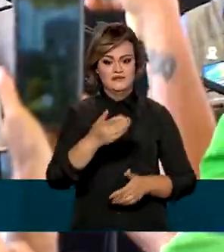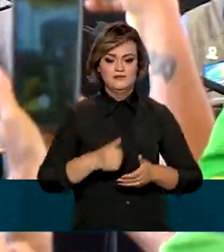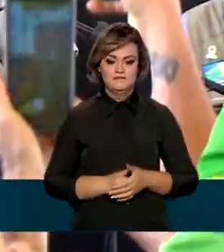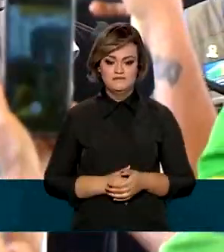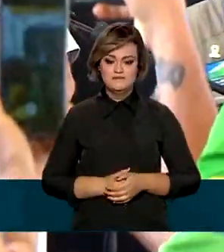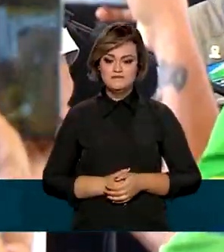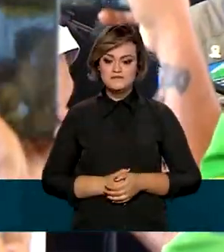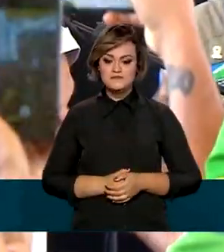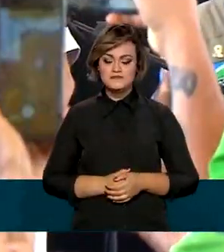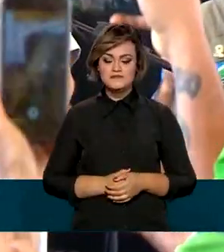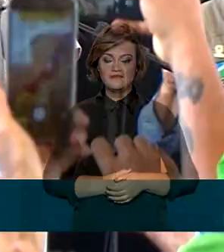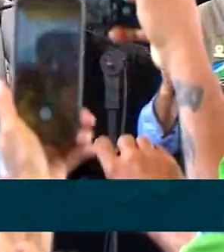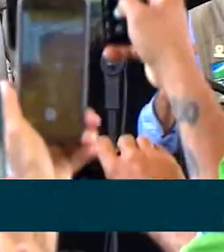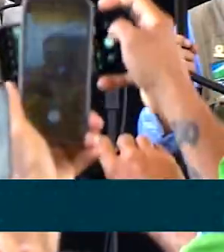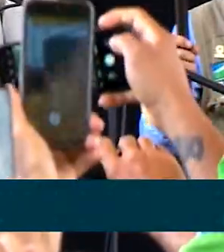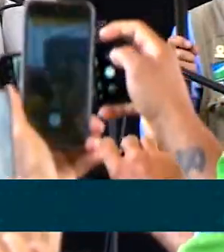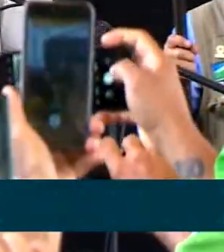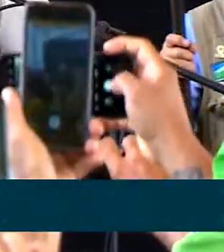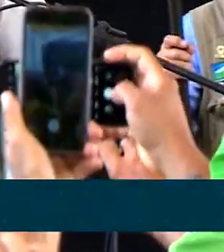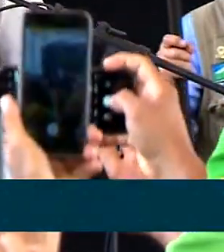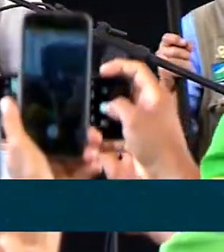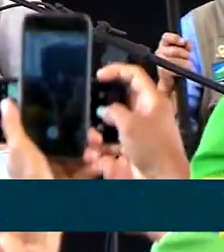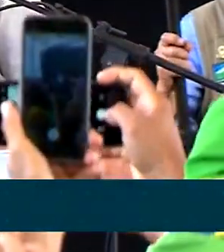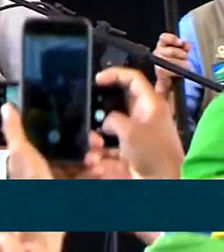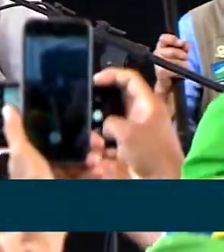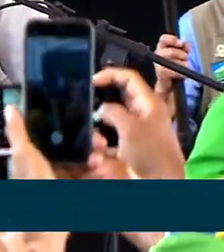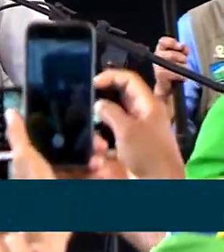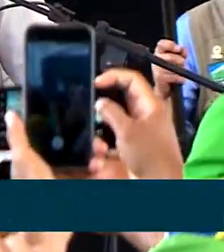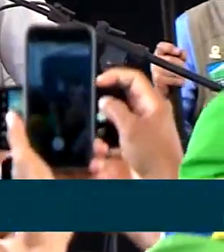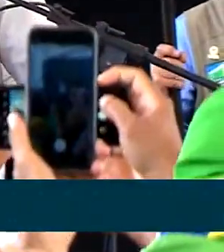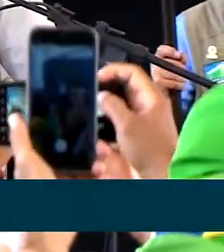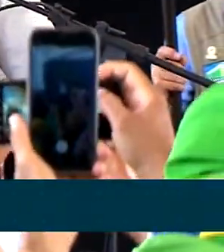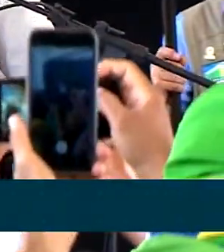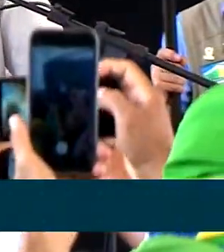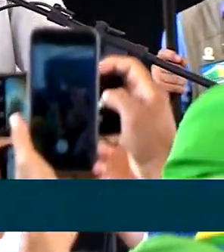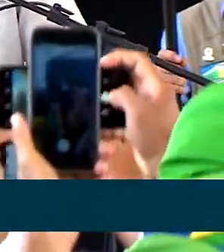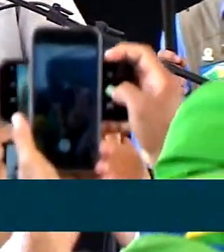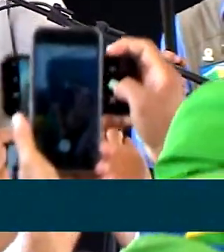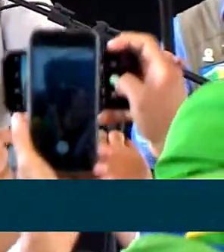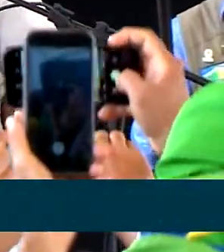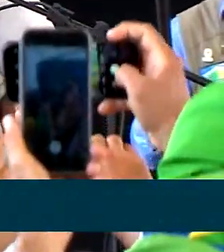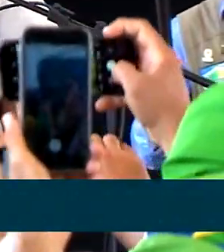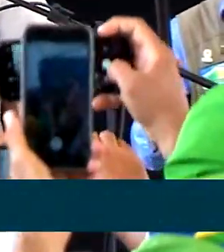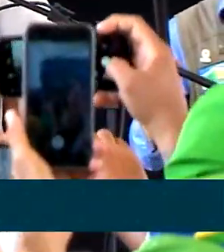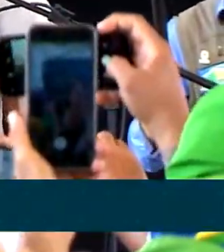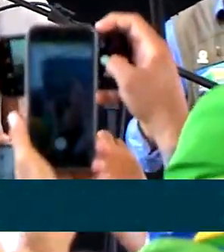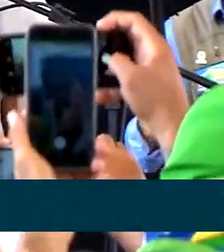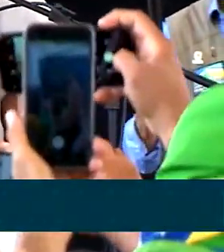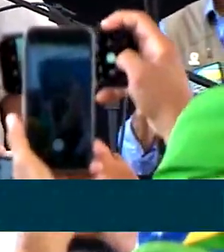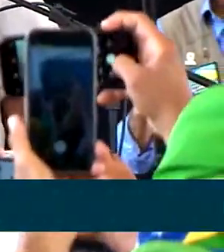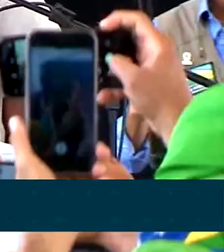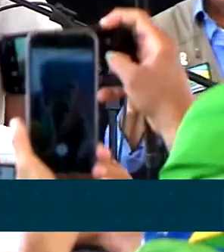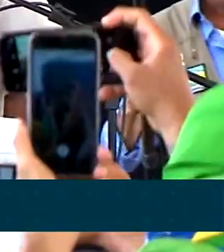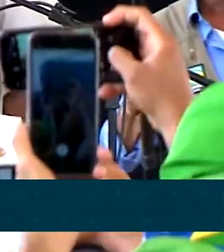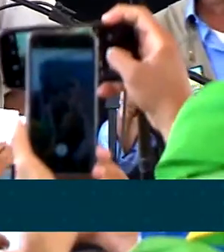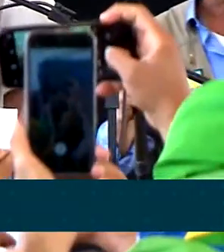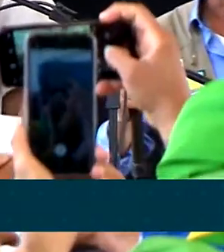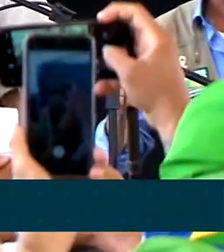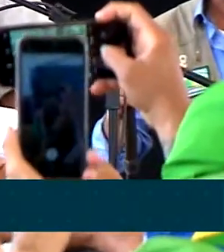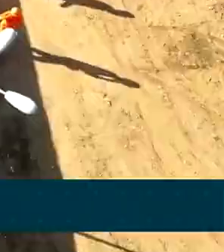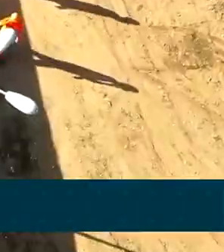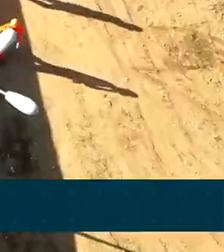Entendemos que para vocês, isso realmente traz aquilo que se assemelha a uma